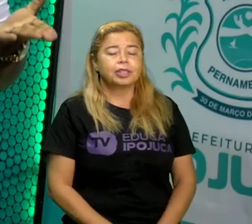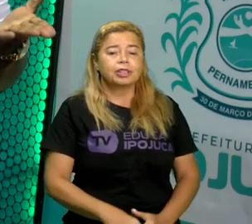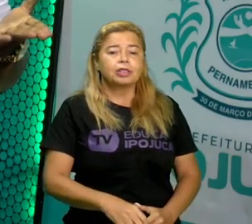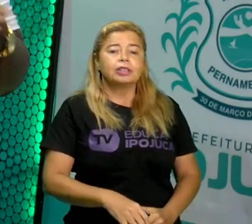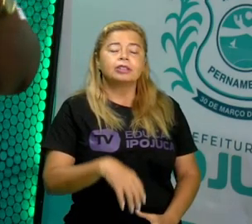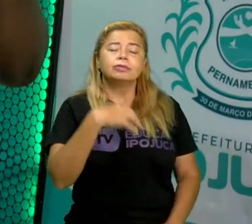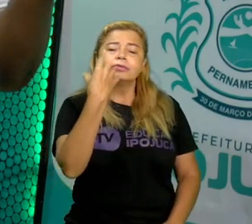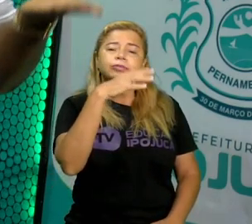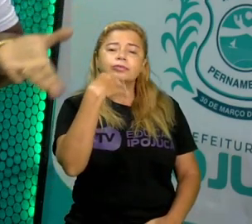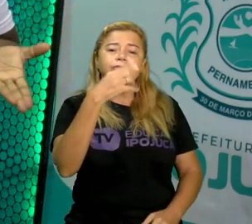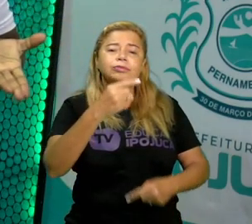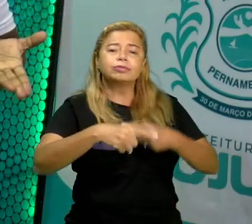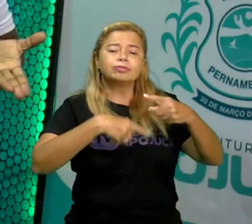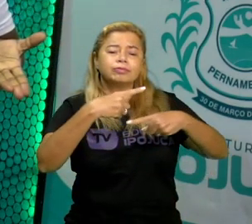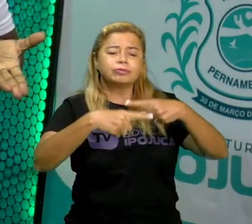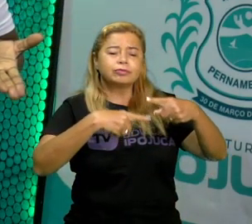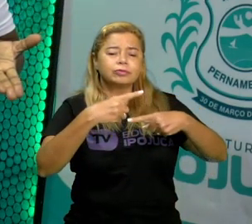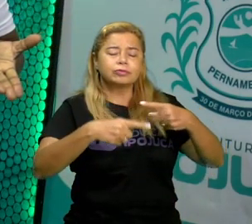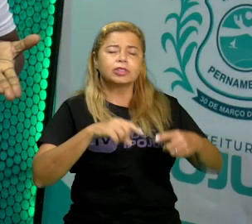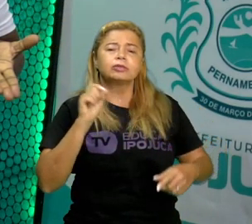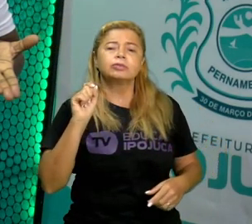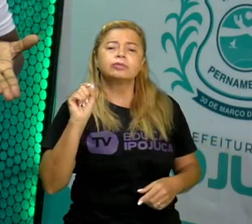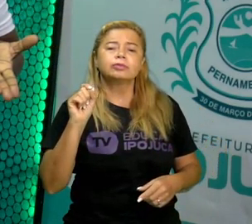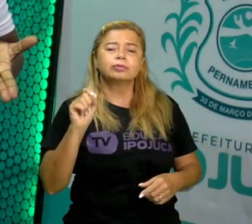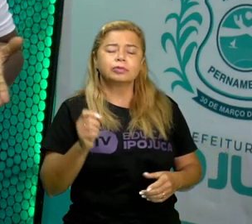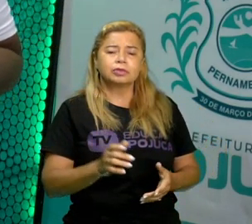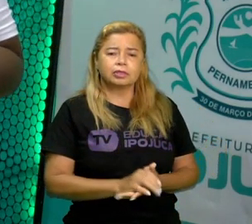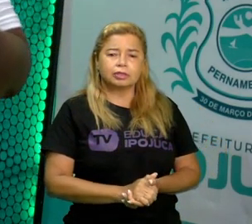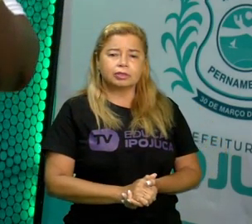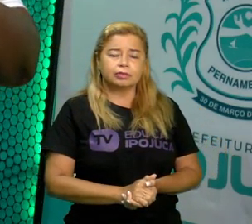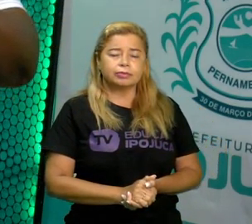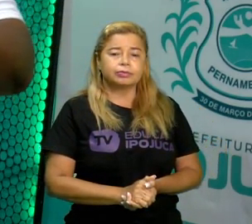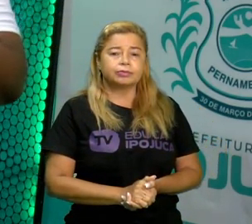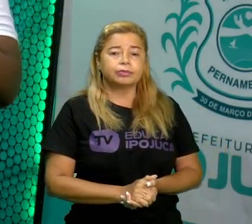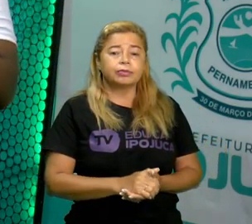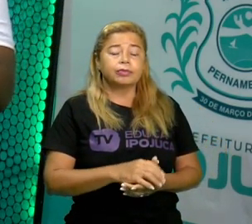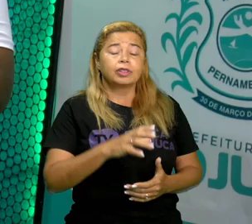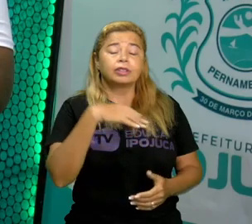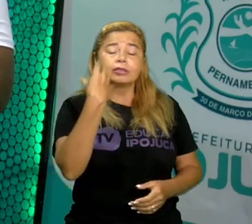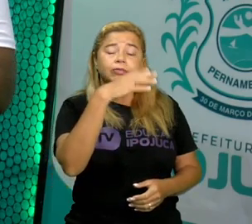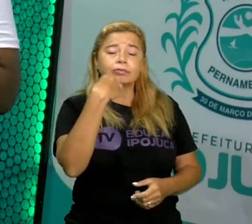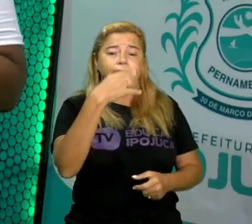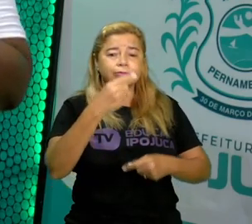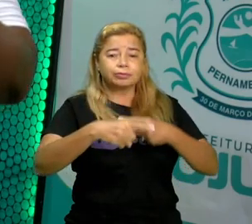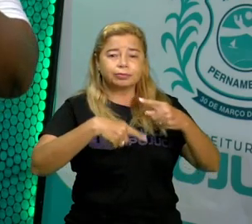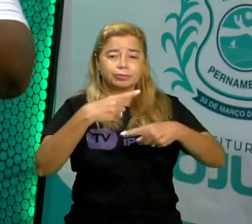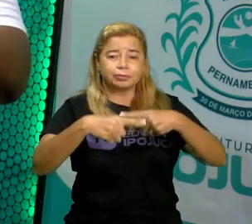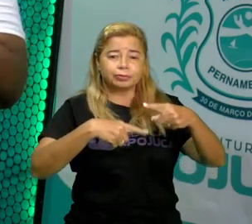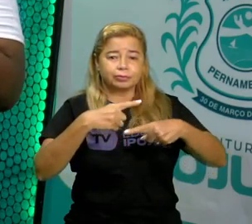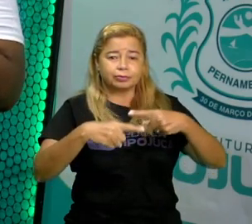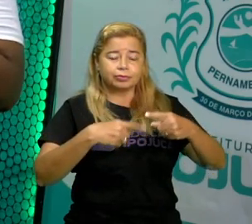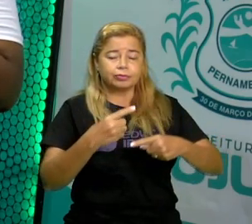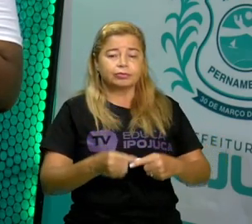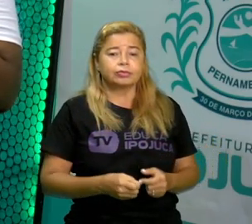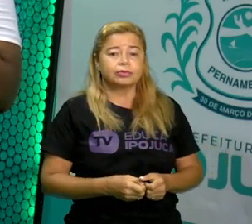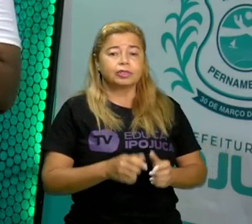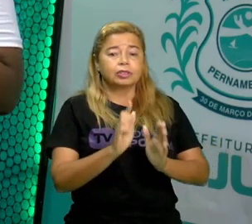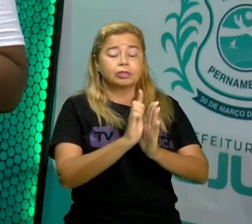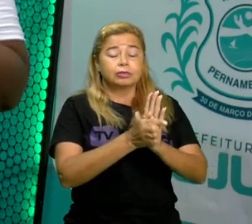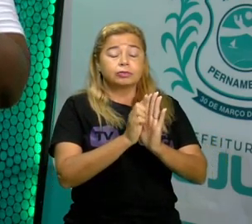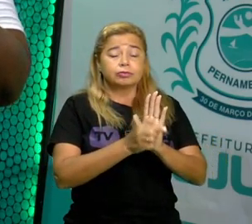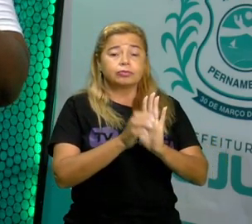cantiga de roda, o que é cantiga de roda, Tia Gil? Então cantiga de roda é um gênero